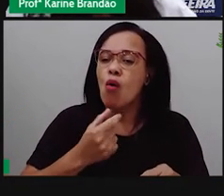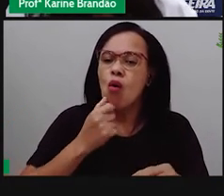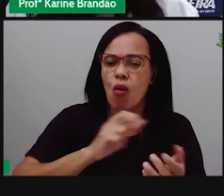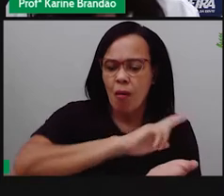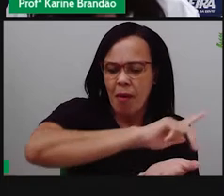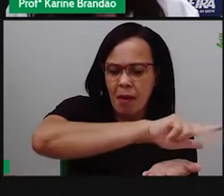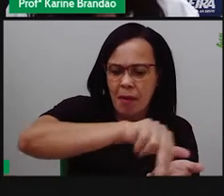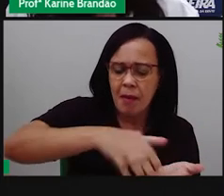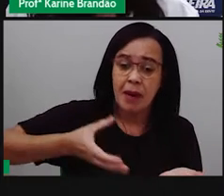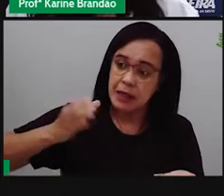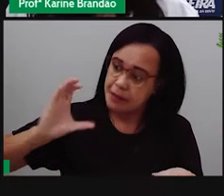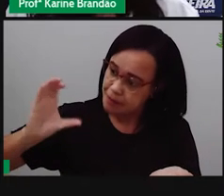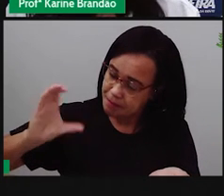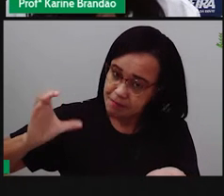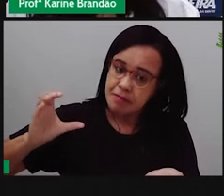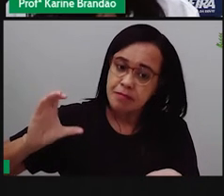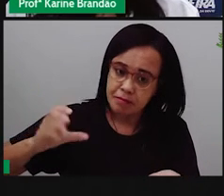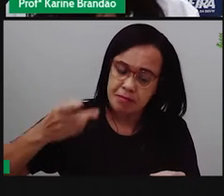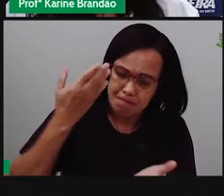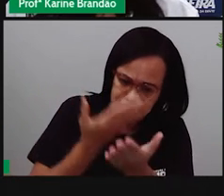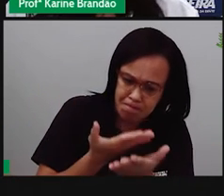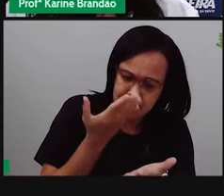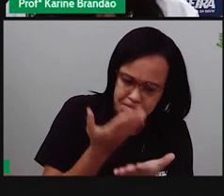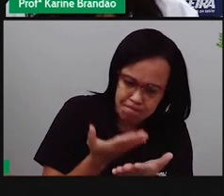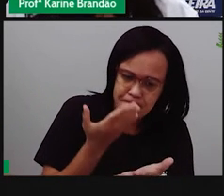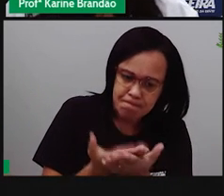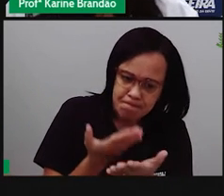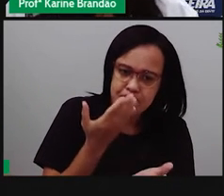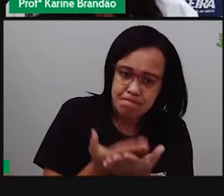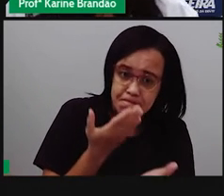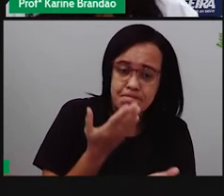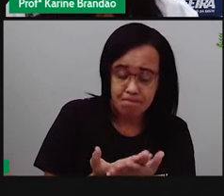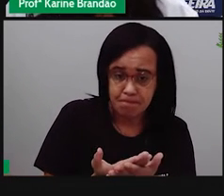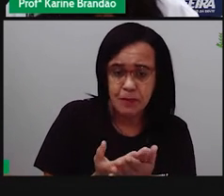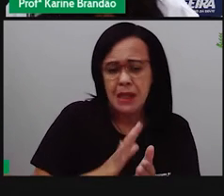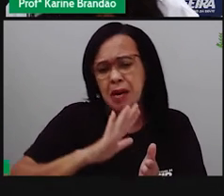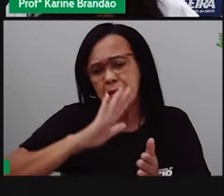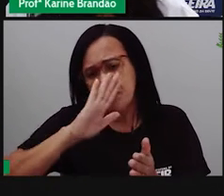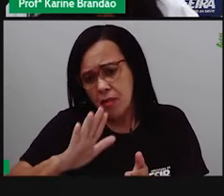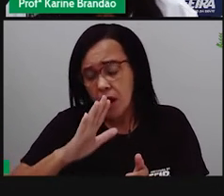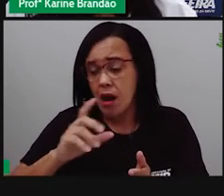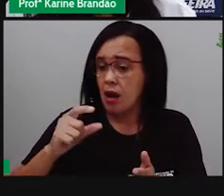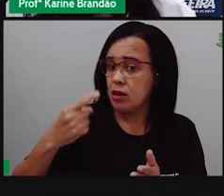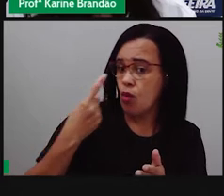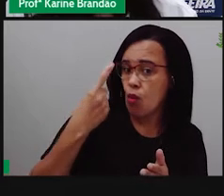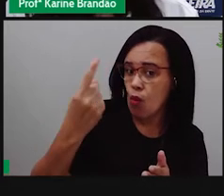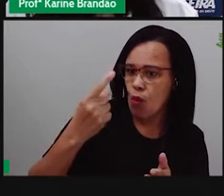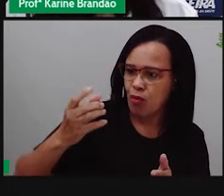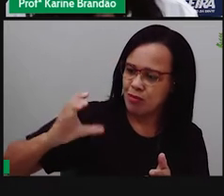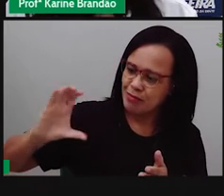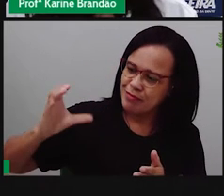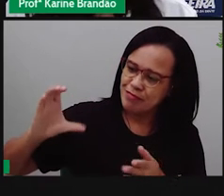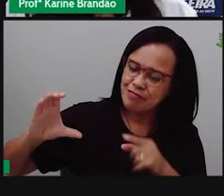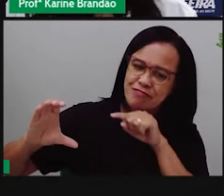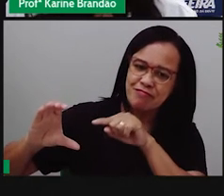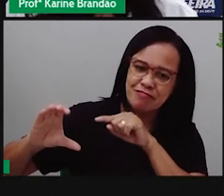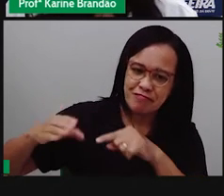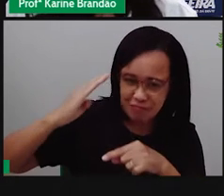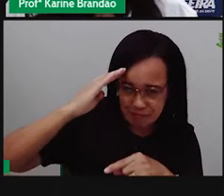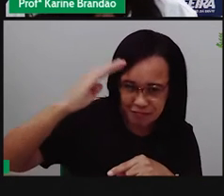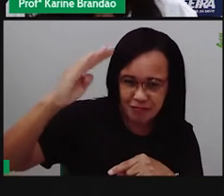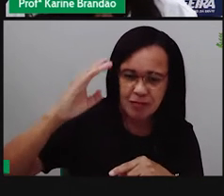biológica. Só que a gente tem um indivíduo, né, um cientista-chave nesse